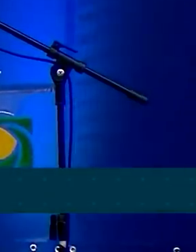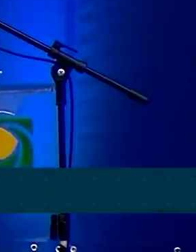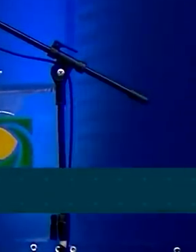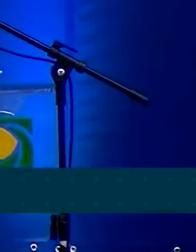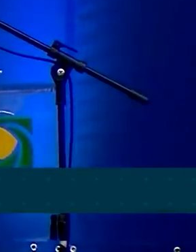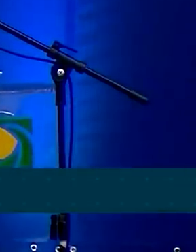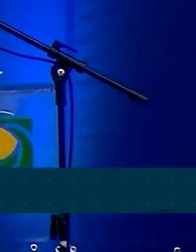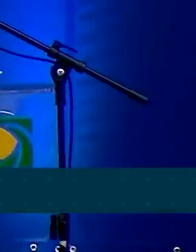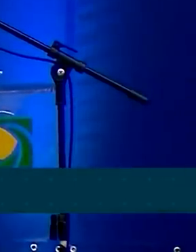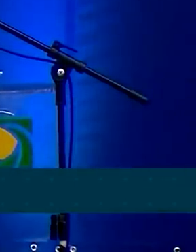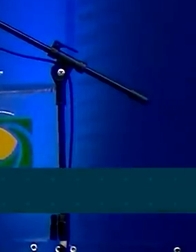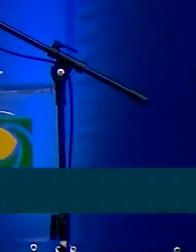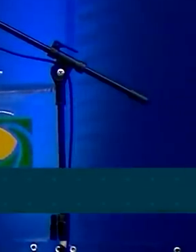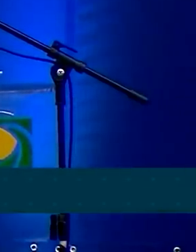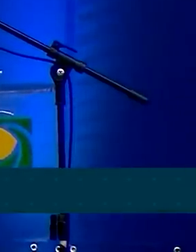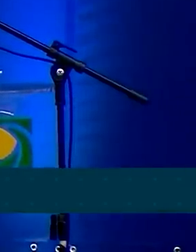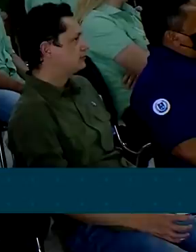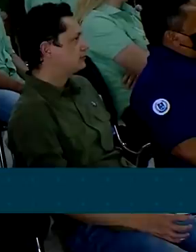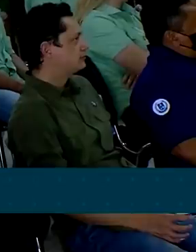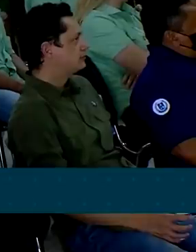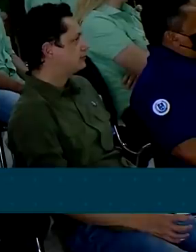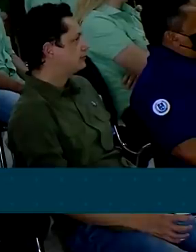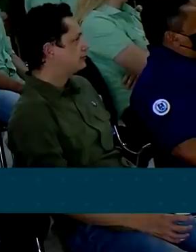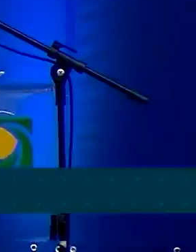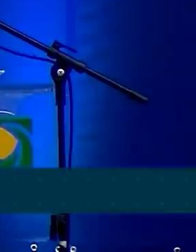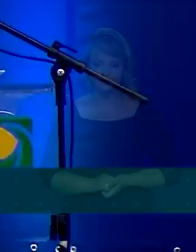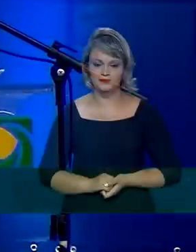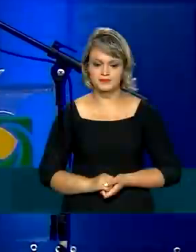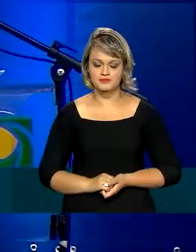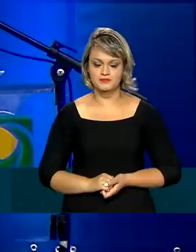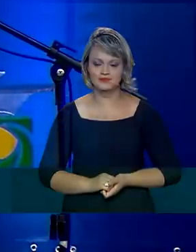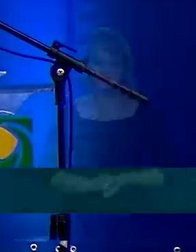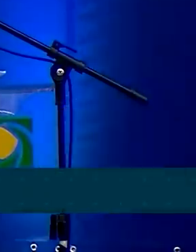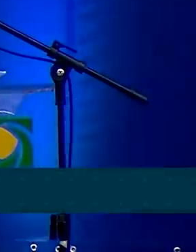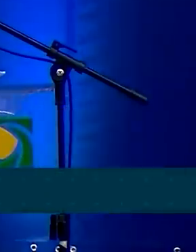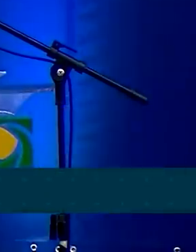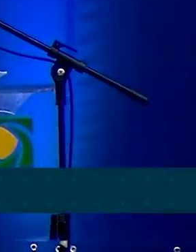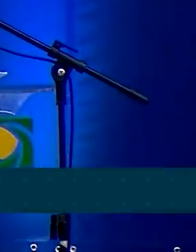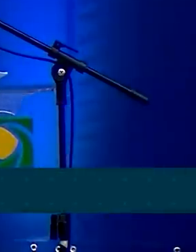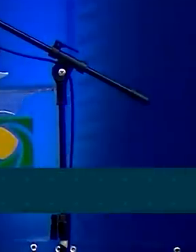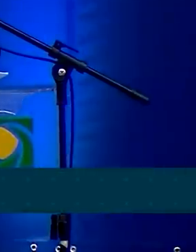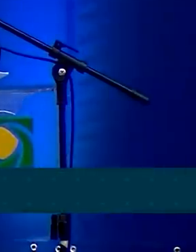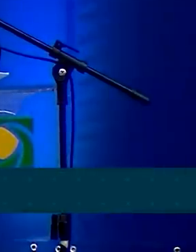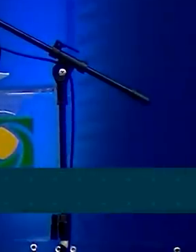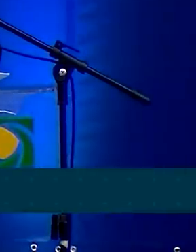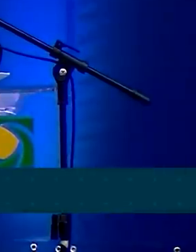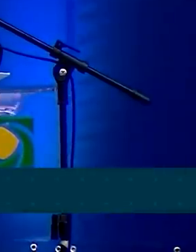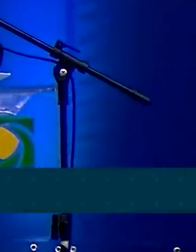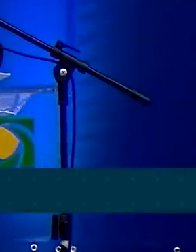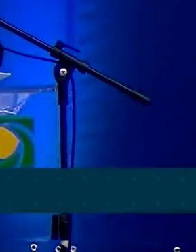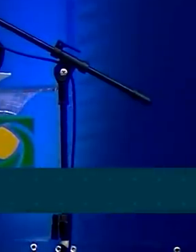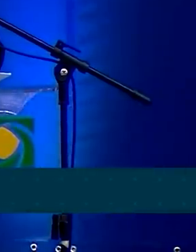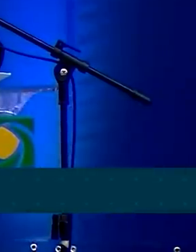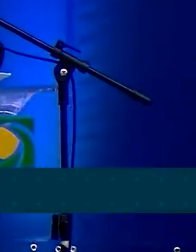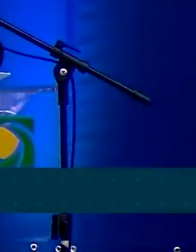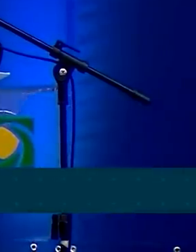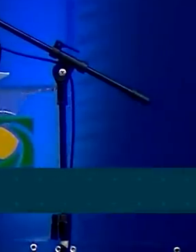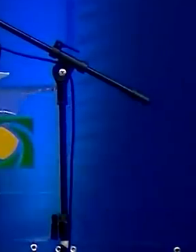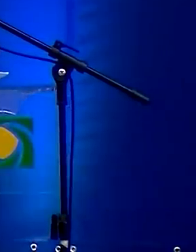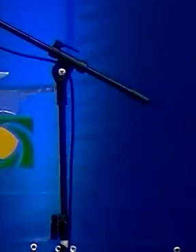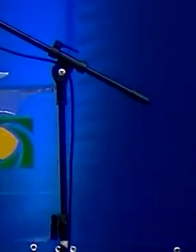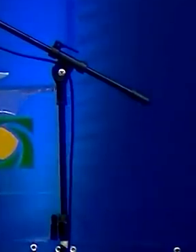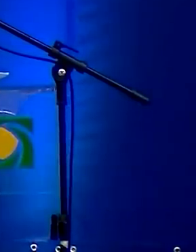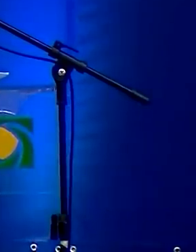44 bilhões de investimentos em sete anos. Serão também 10 contornos e 1